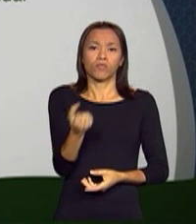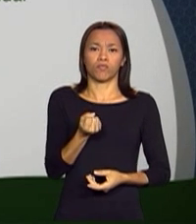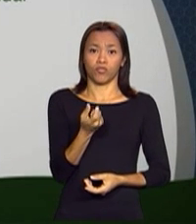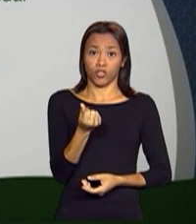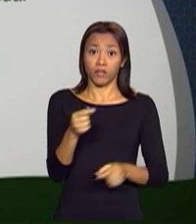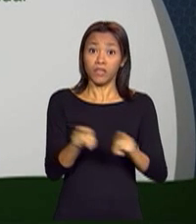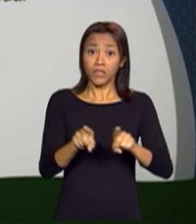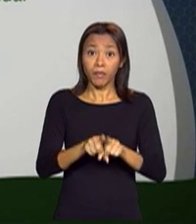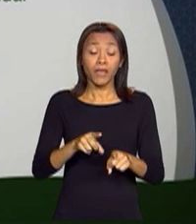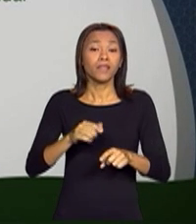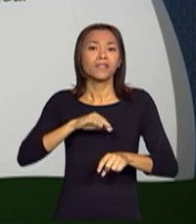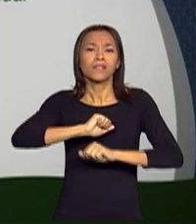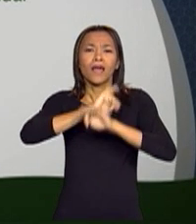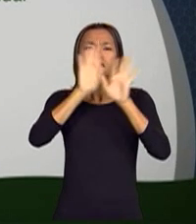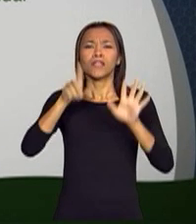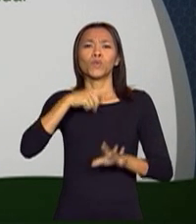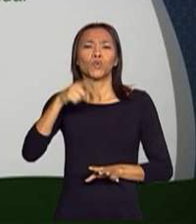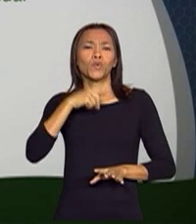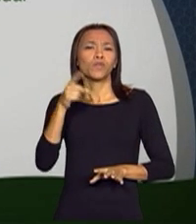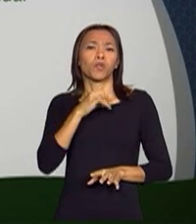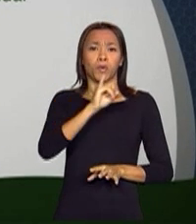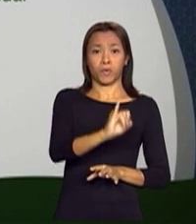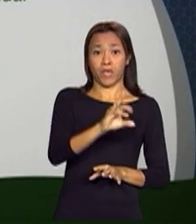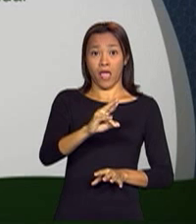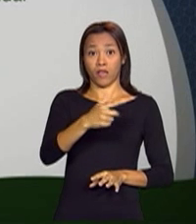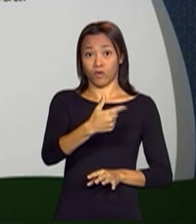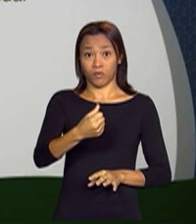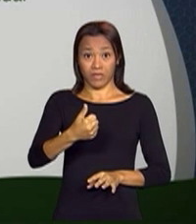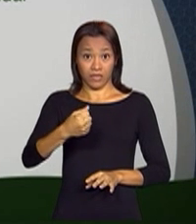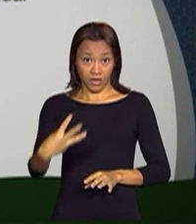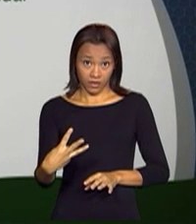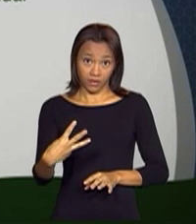e tirar dúvidas sobre a declaração 2013.